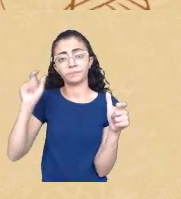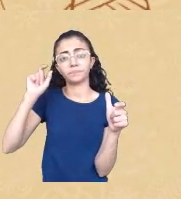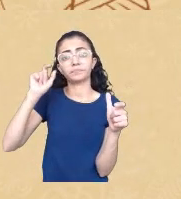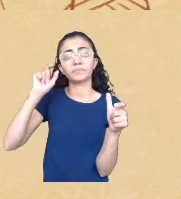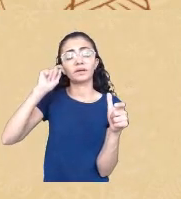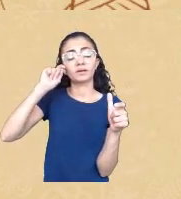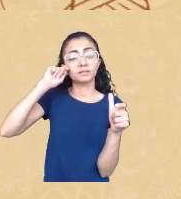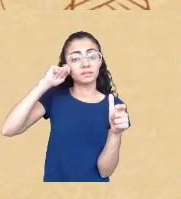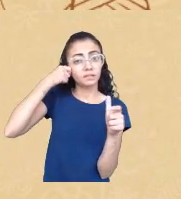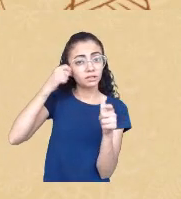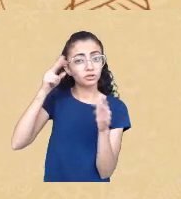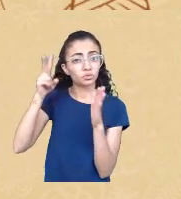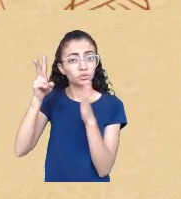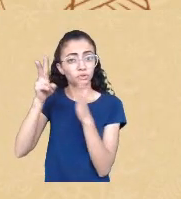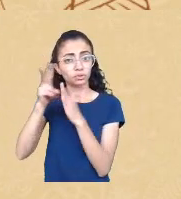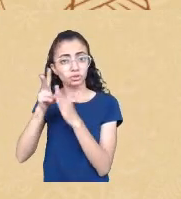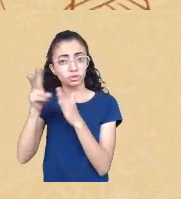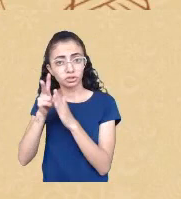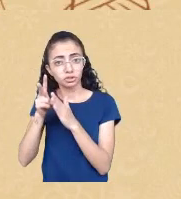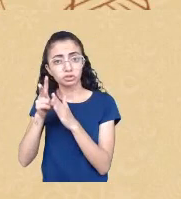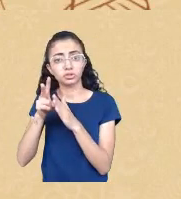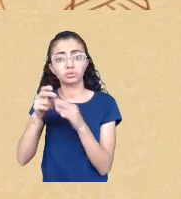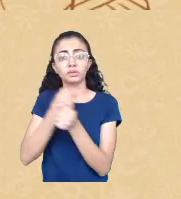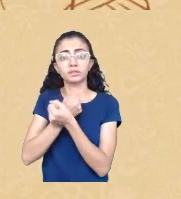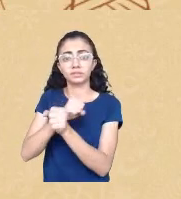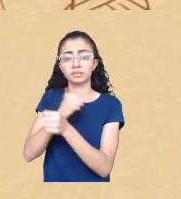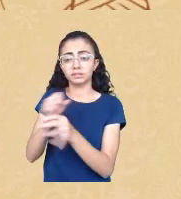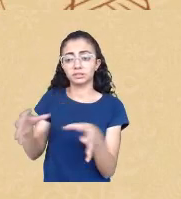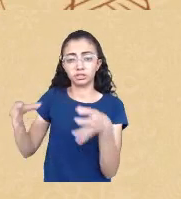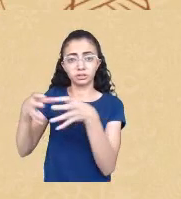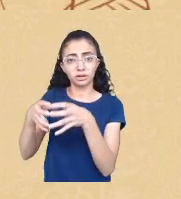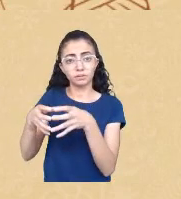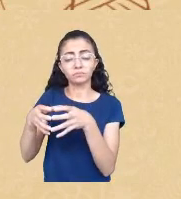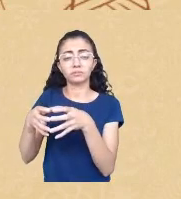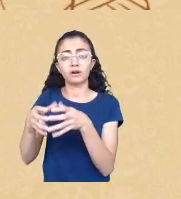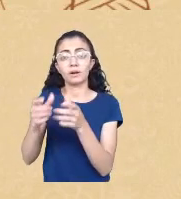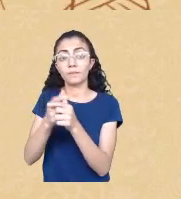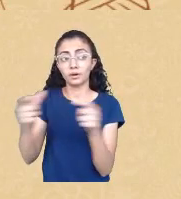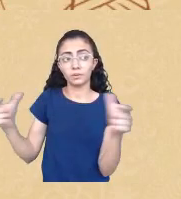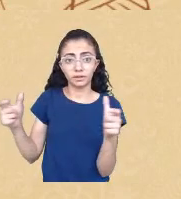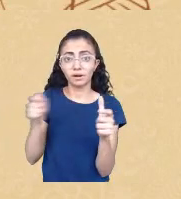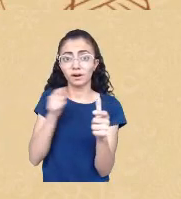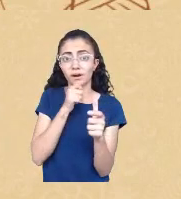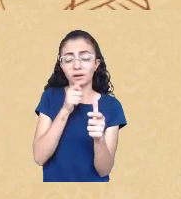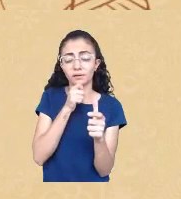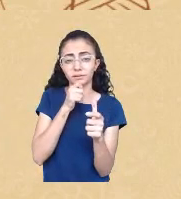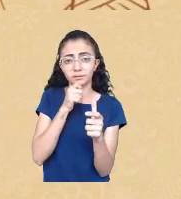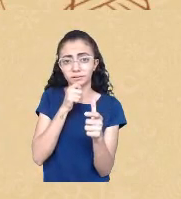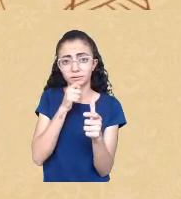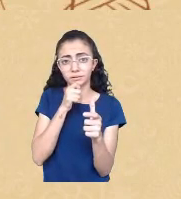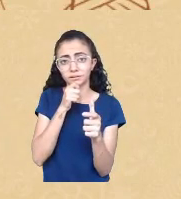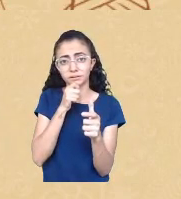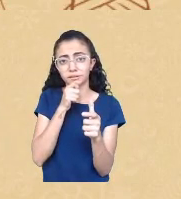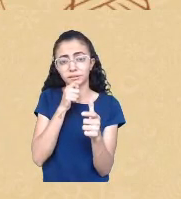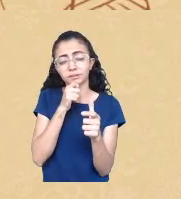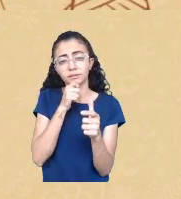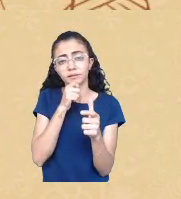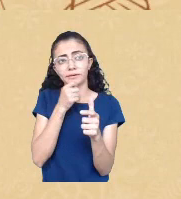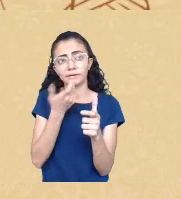de quilombolas de população LGBT ainda está muito distante de ser uma relação